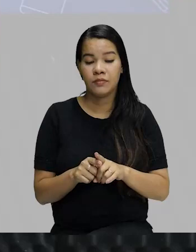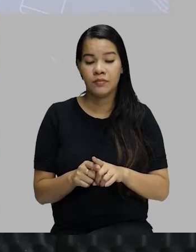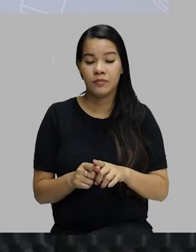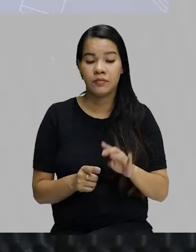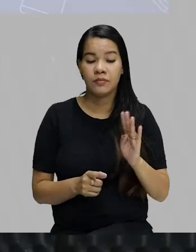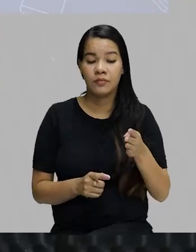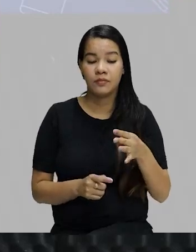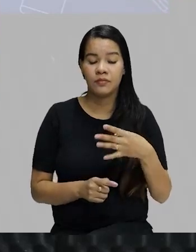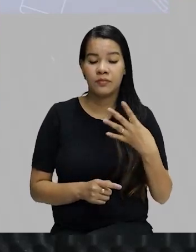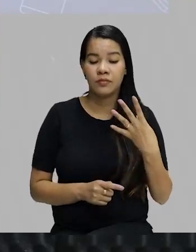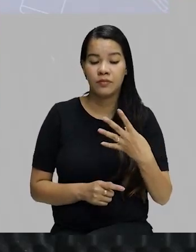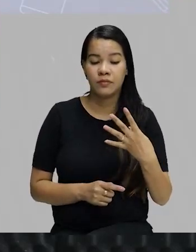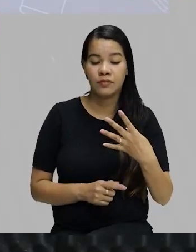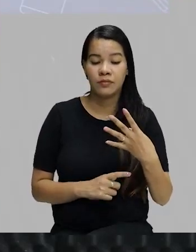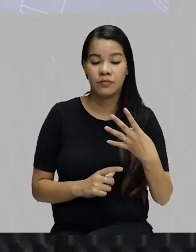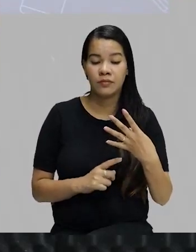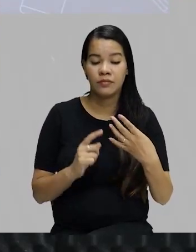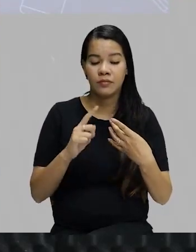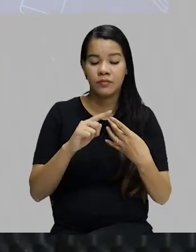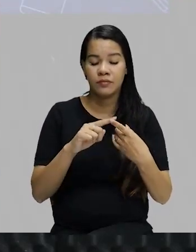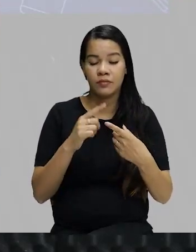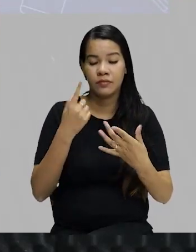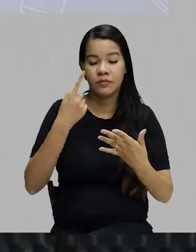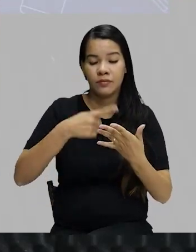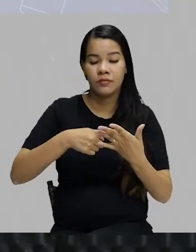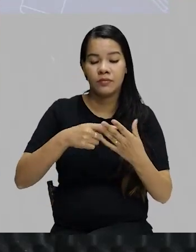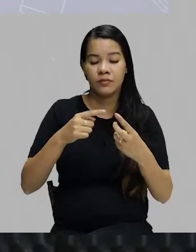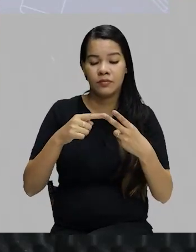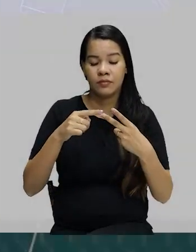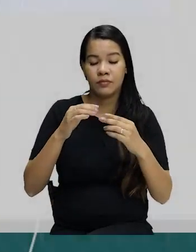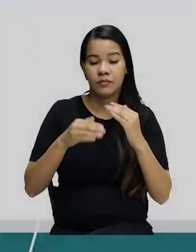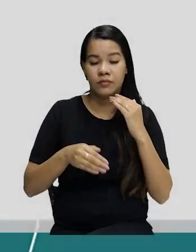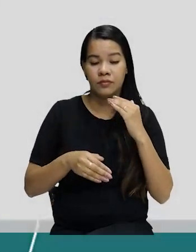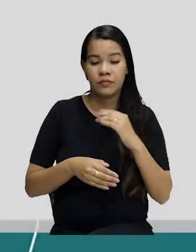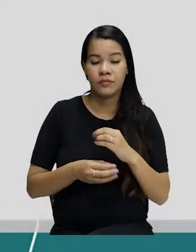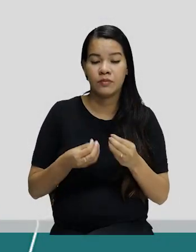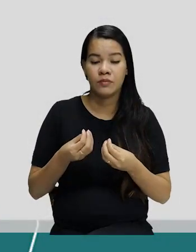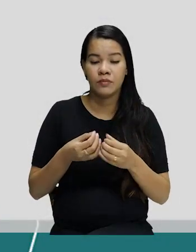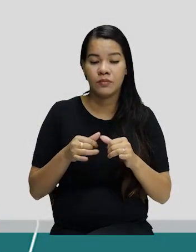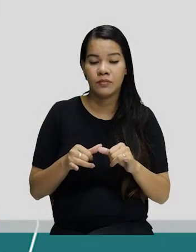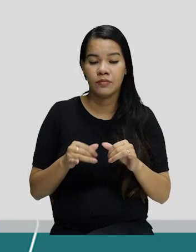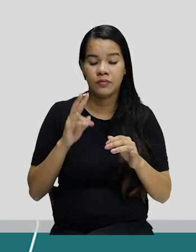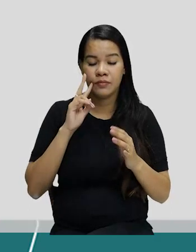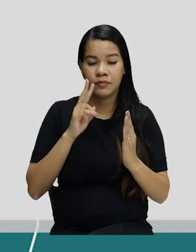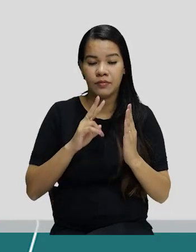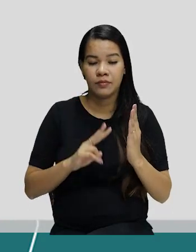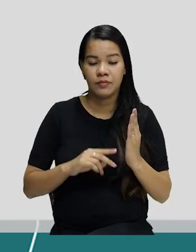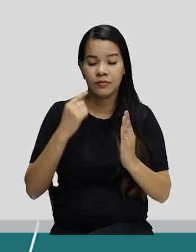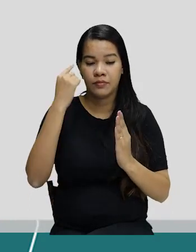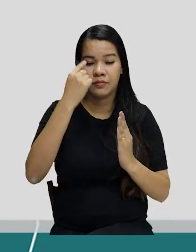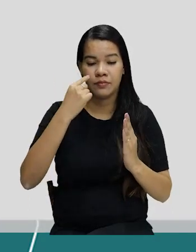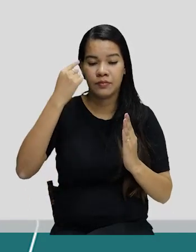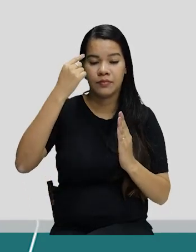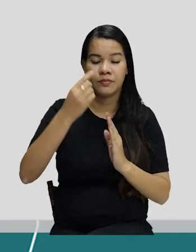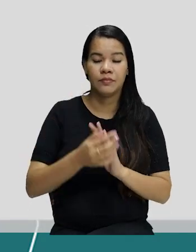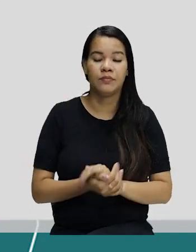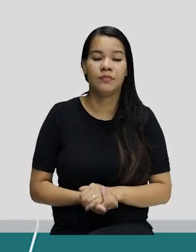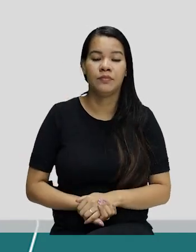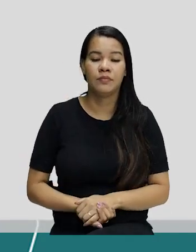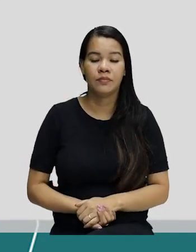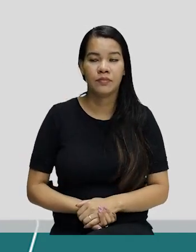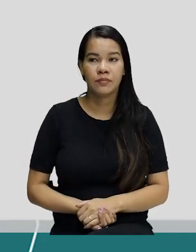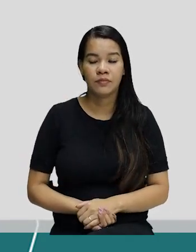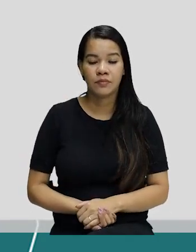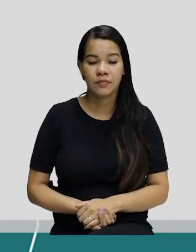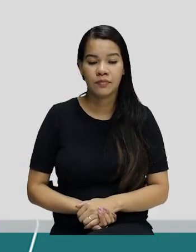um afirmativo e um negativo. Como é que vai ficar? Então, venha a verme em outro momento.